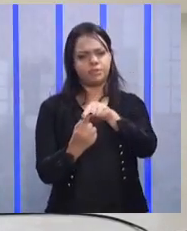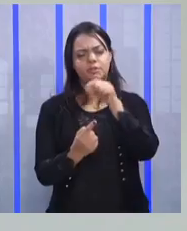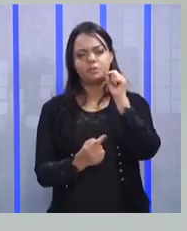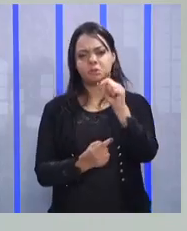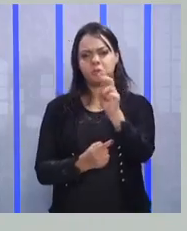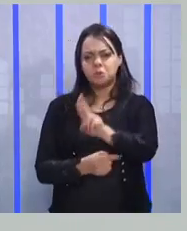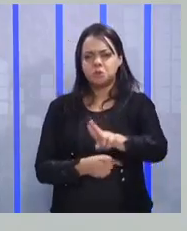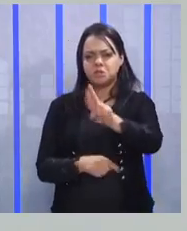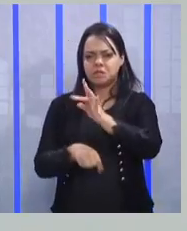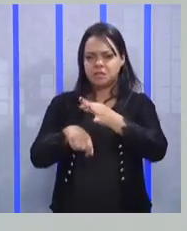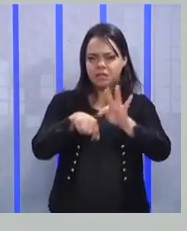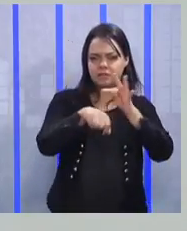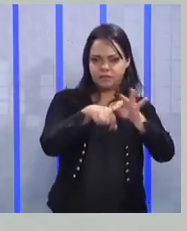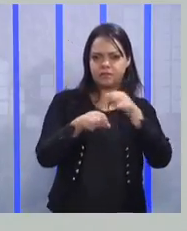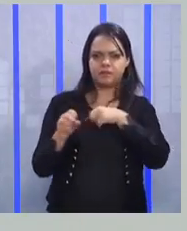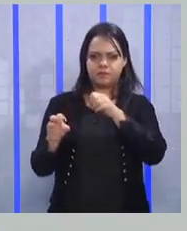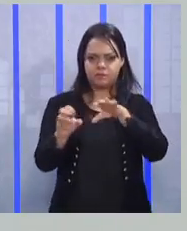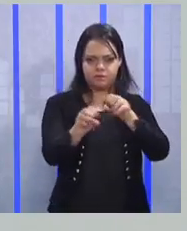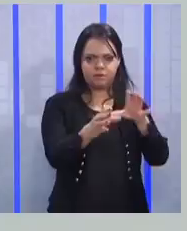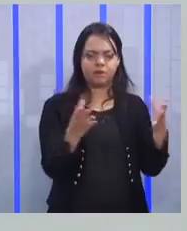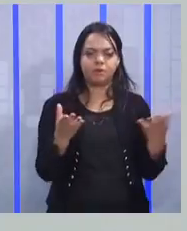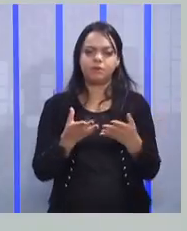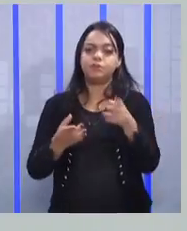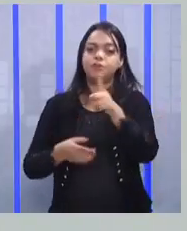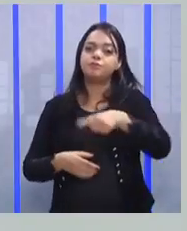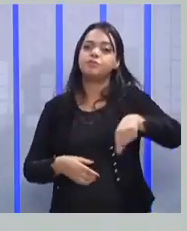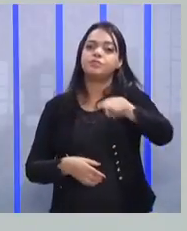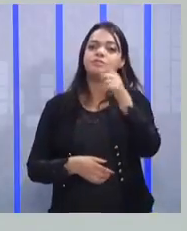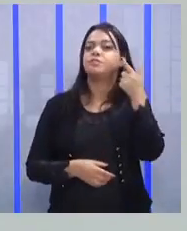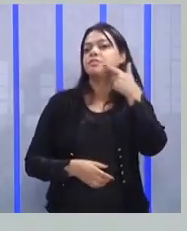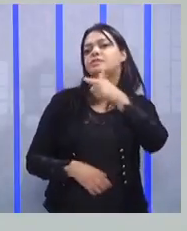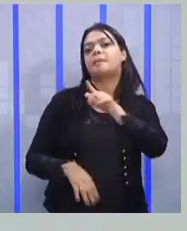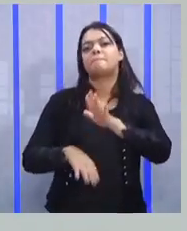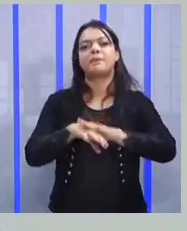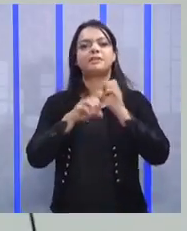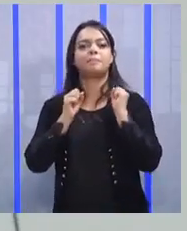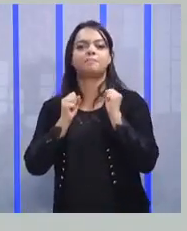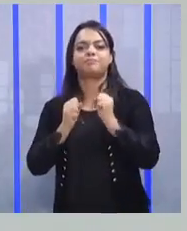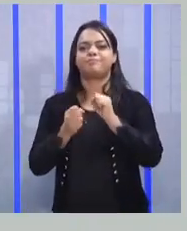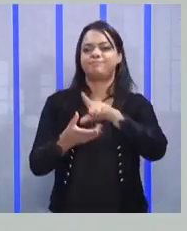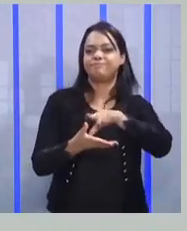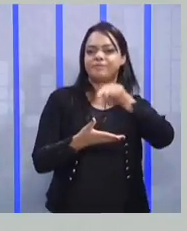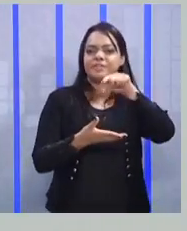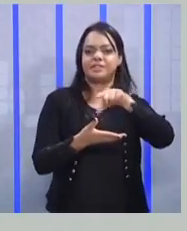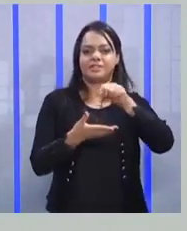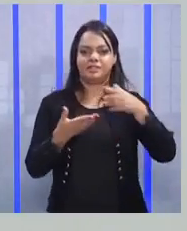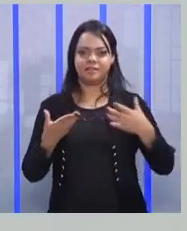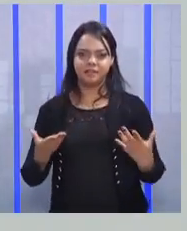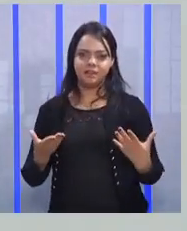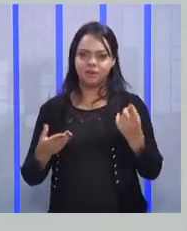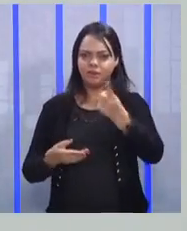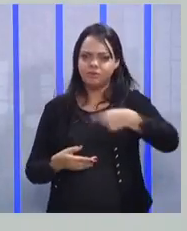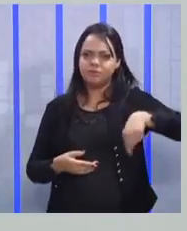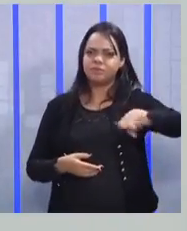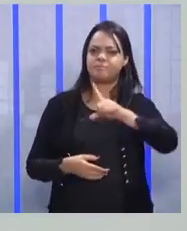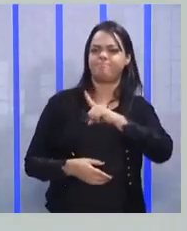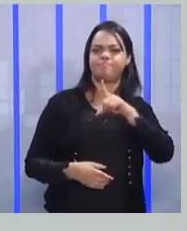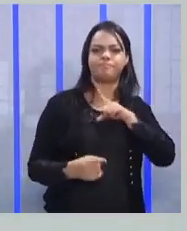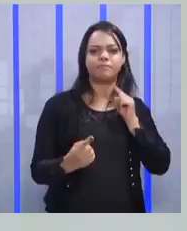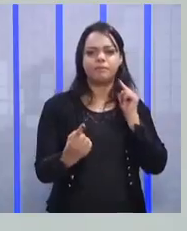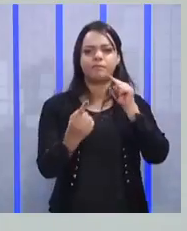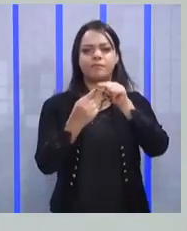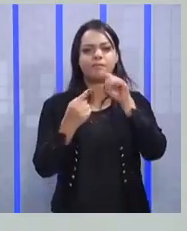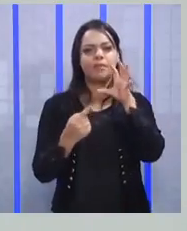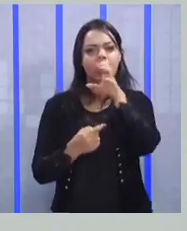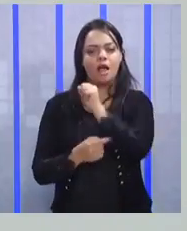essas técnicas que eu passei para vocês aqui, vocês vão ter mais poder de decisão, vocês vão ser mais objetivos